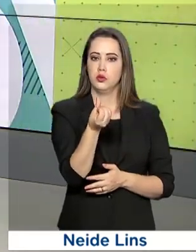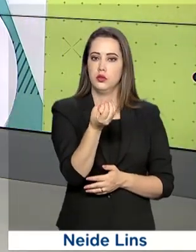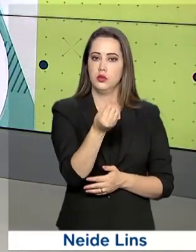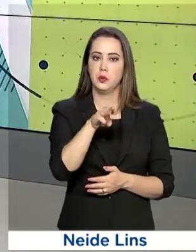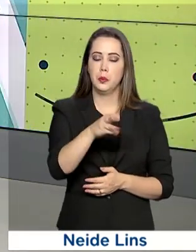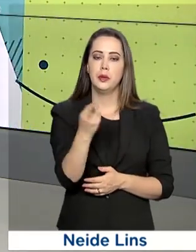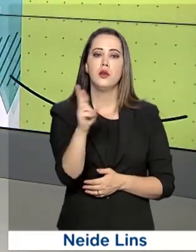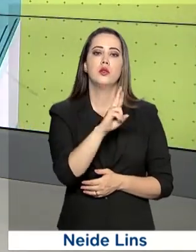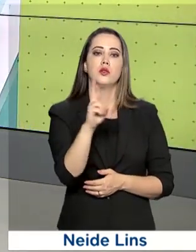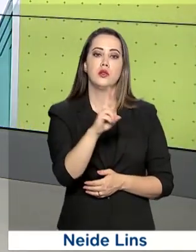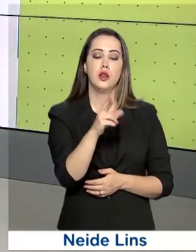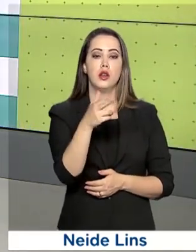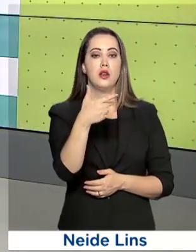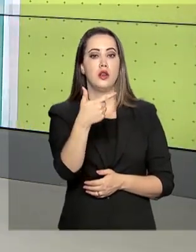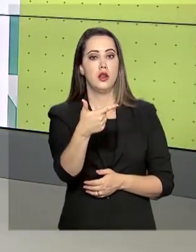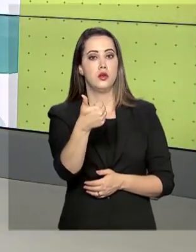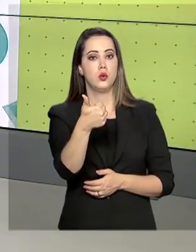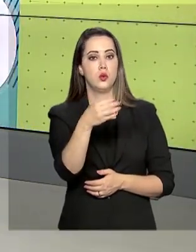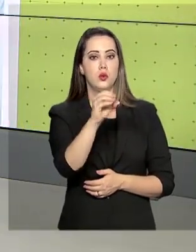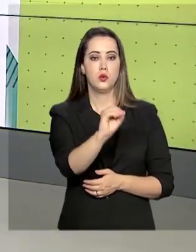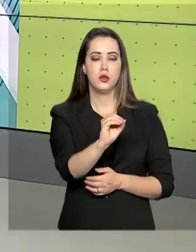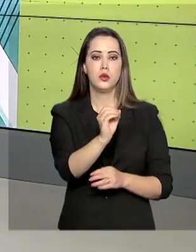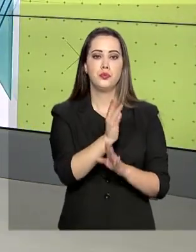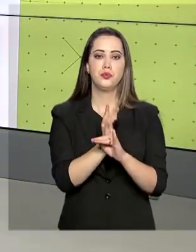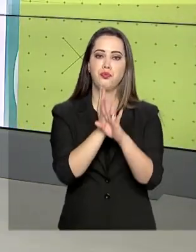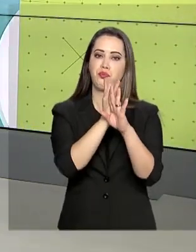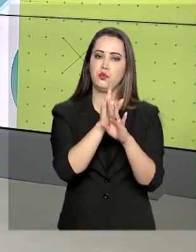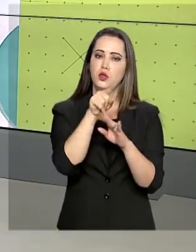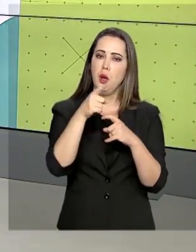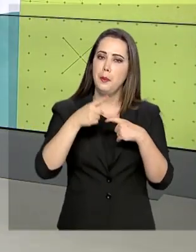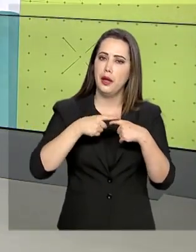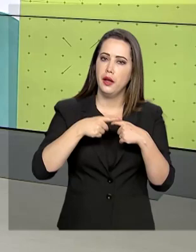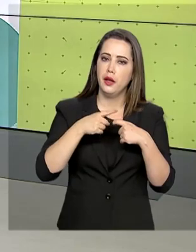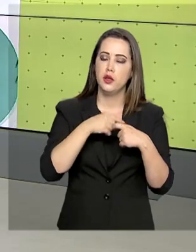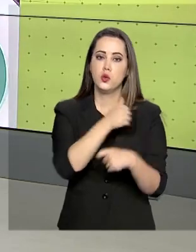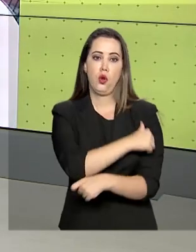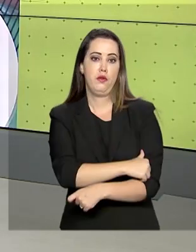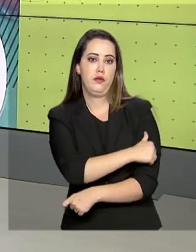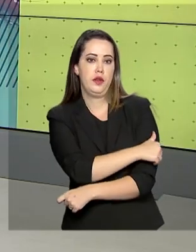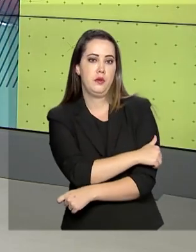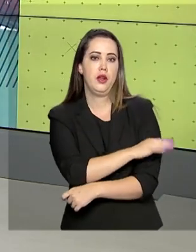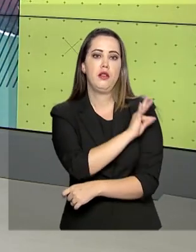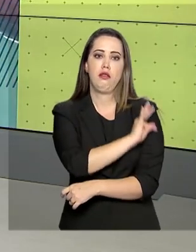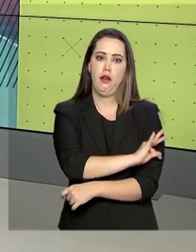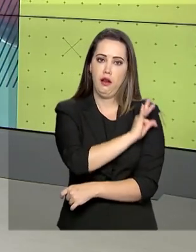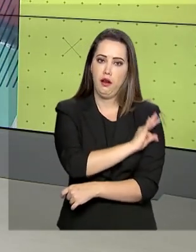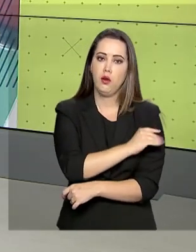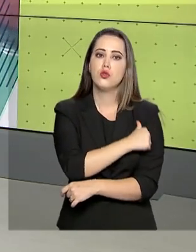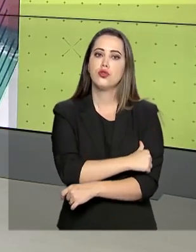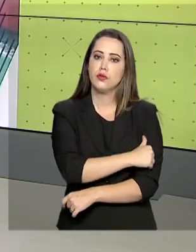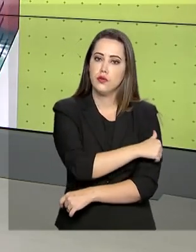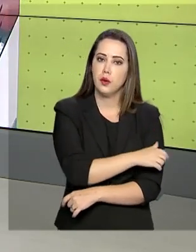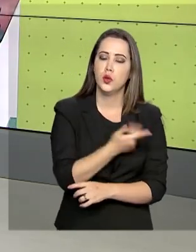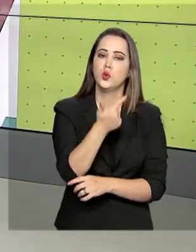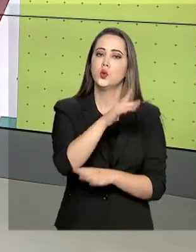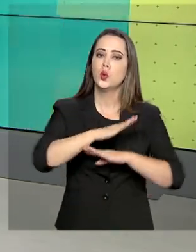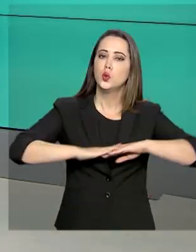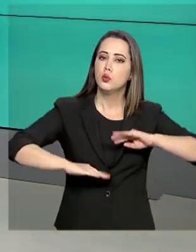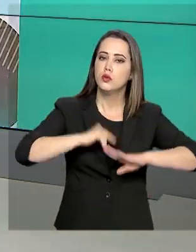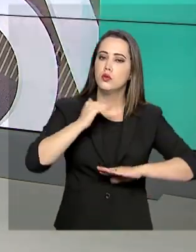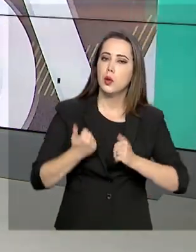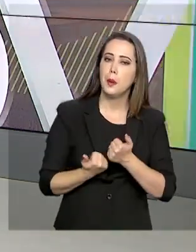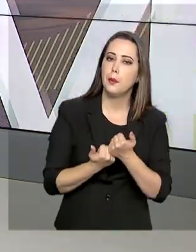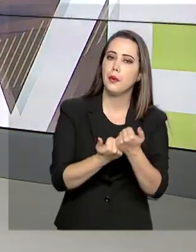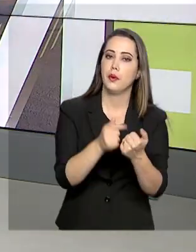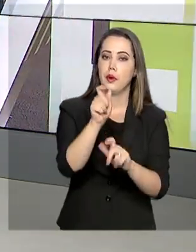a 210 municípios. São médicos, enfermeiros, técnicos de enfermagem e outros profissionais que darão